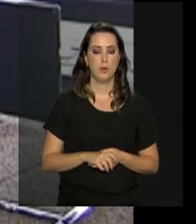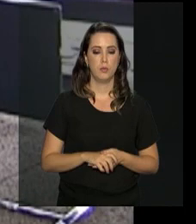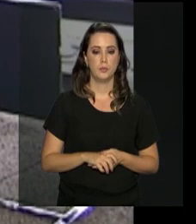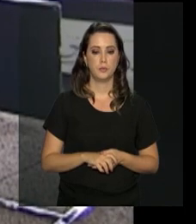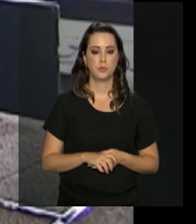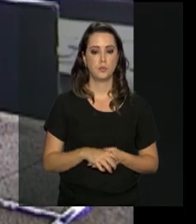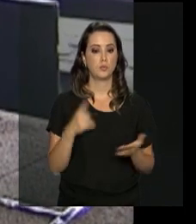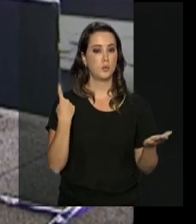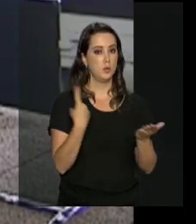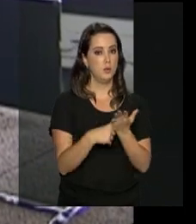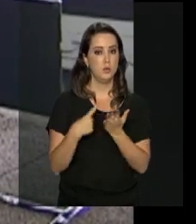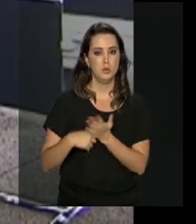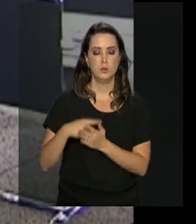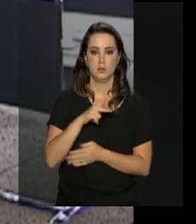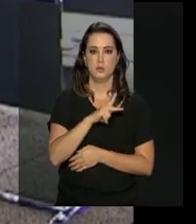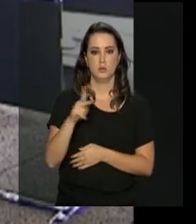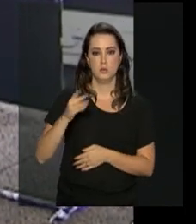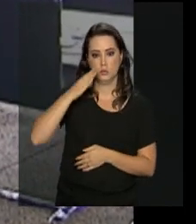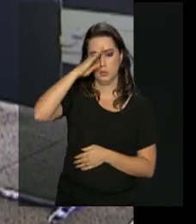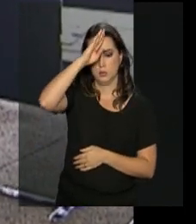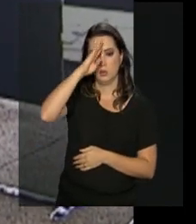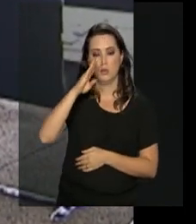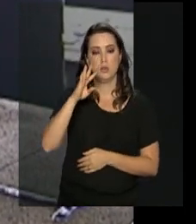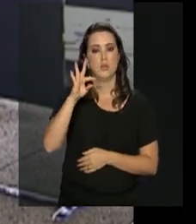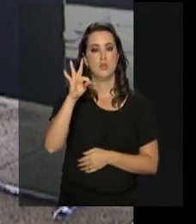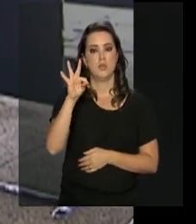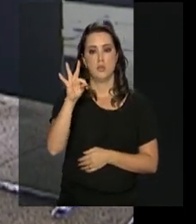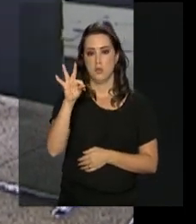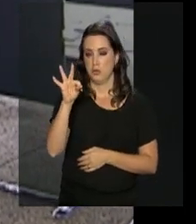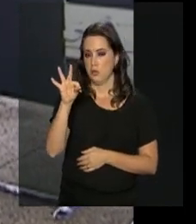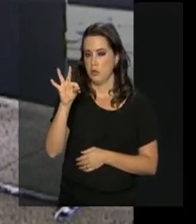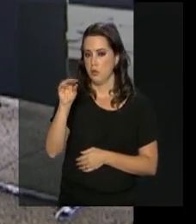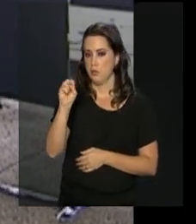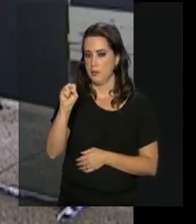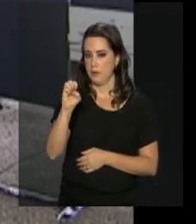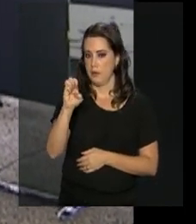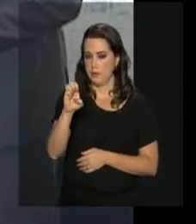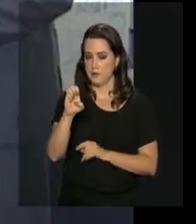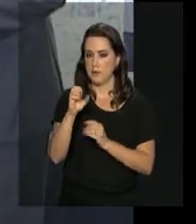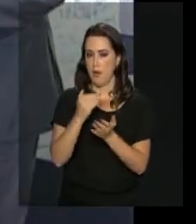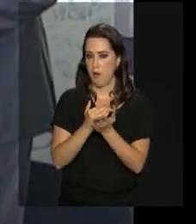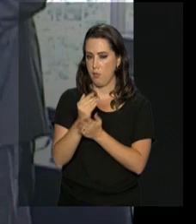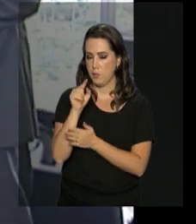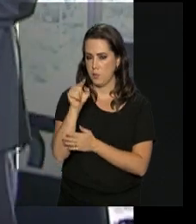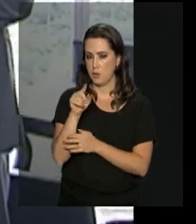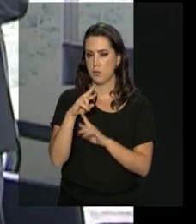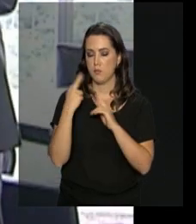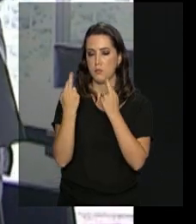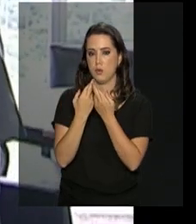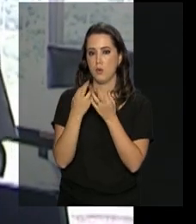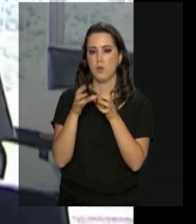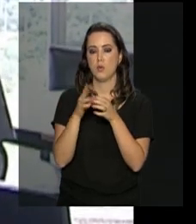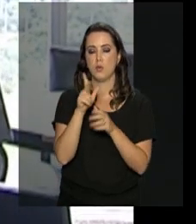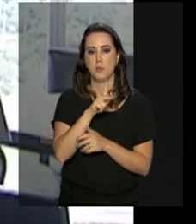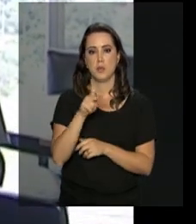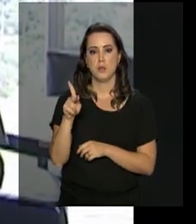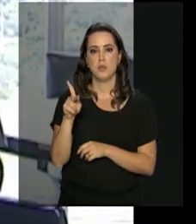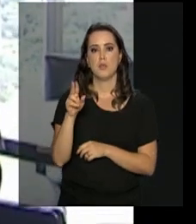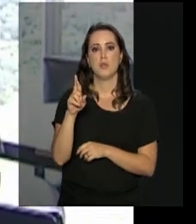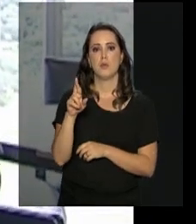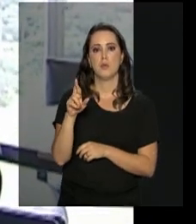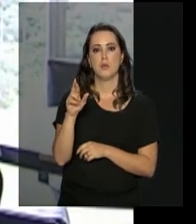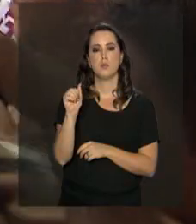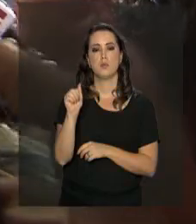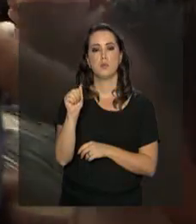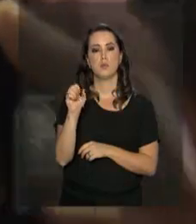A agenda do presidente eleito nos tribunais superiores começou pelo TSE, onde ele teve reunião com a presidente do órgão, ministra Rosa